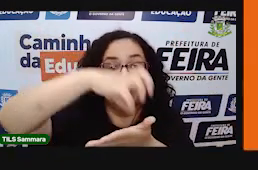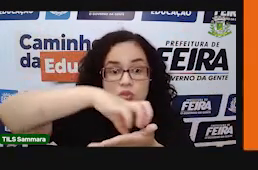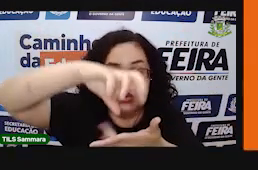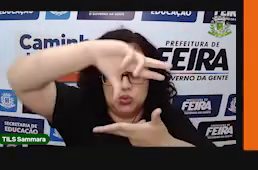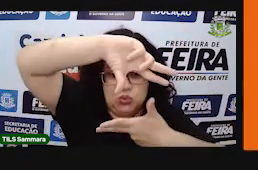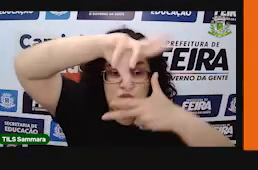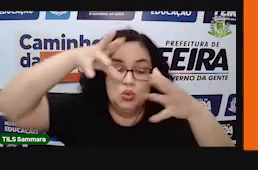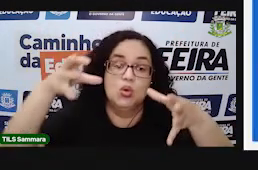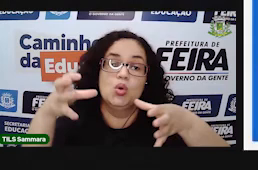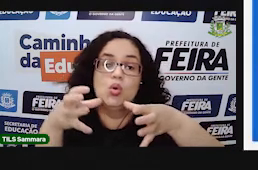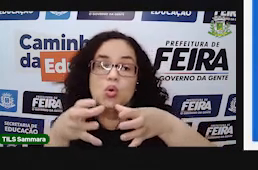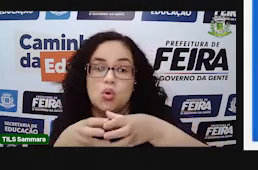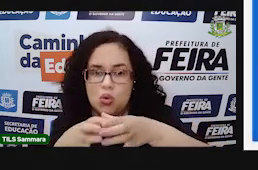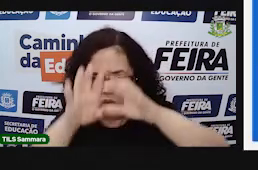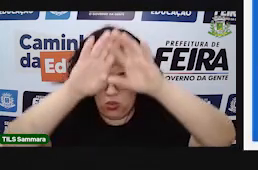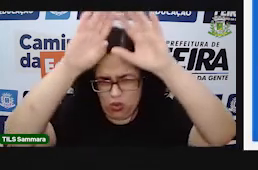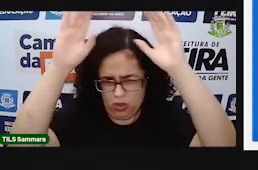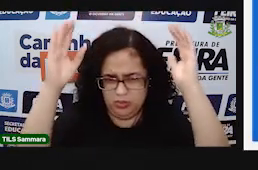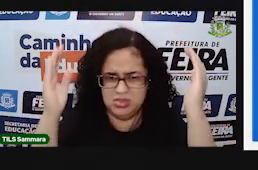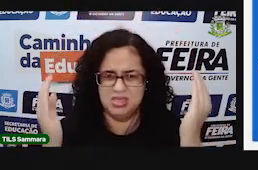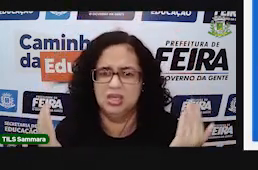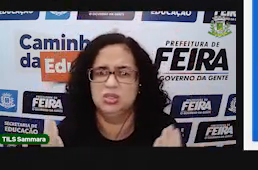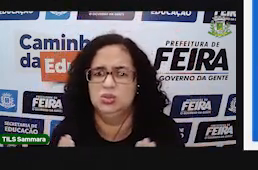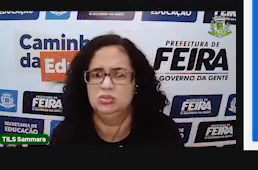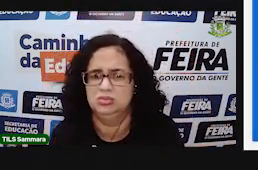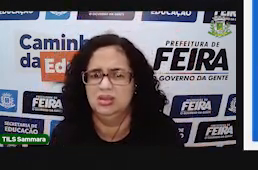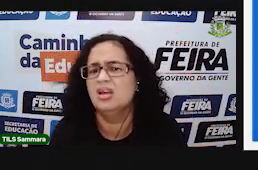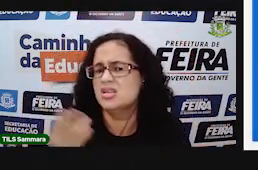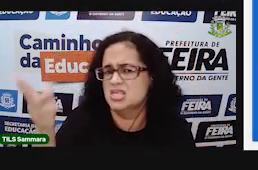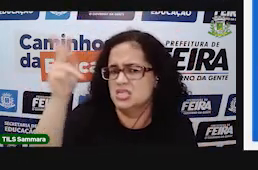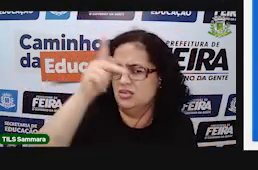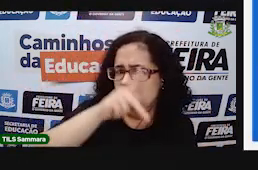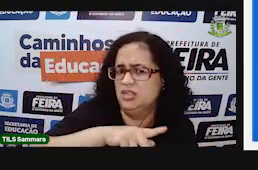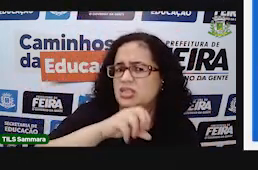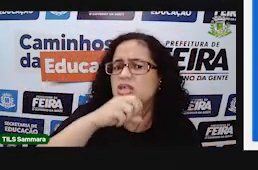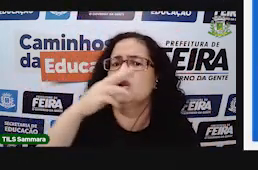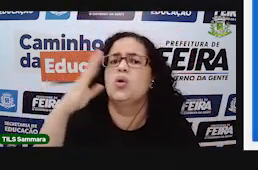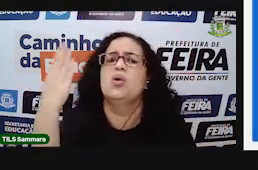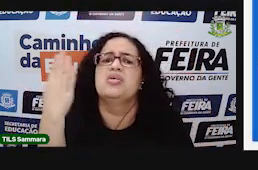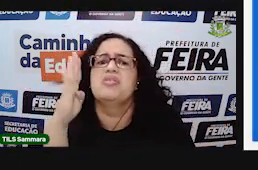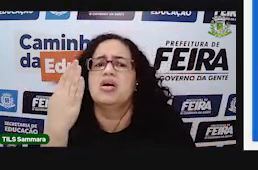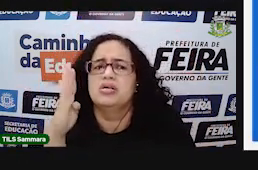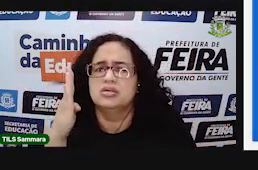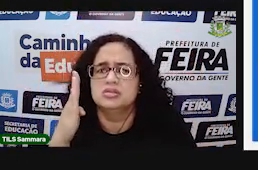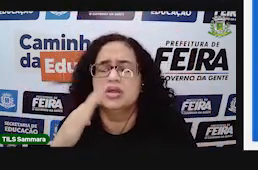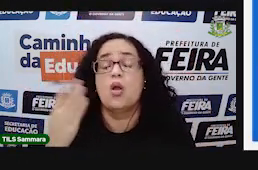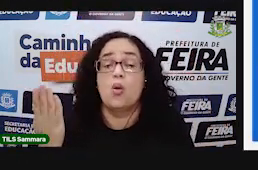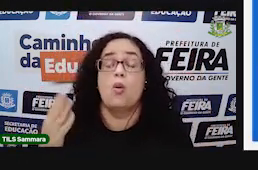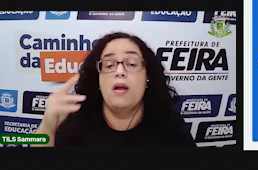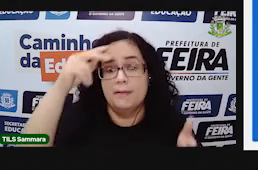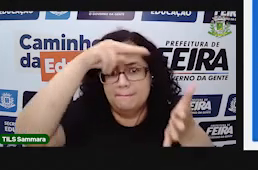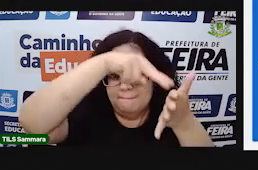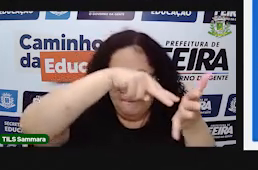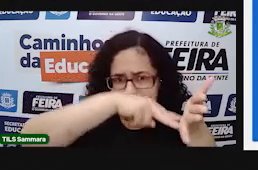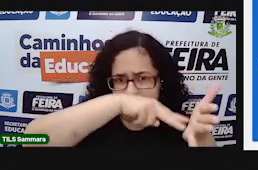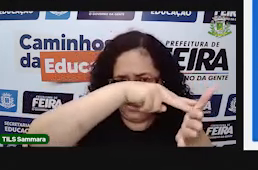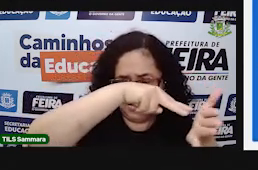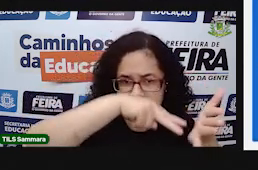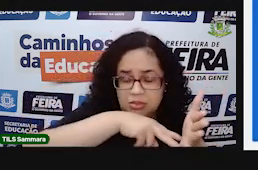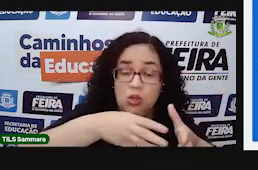é um sólido geométrico do grupo dos corpos redondos. Isso é verdadeiro ou é falso?